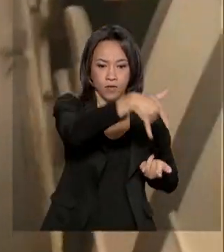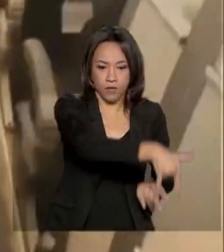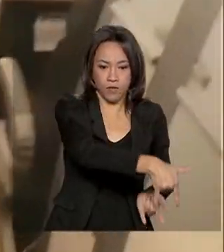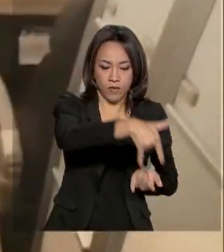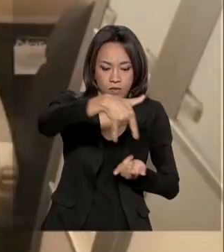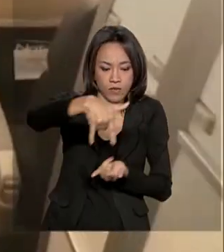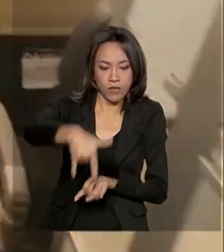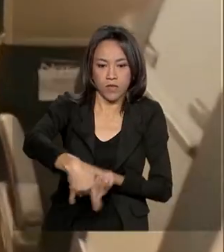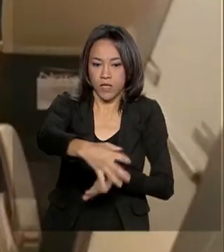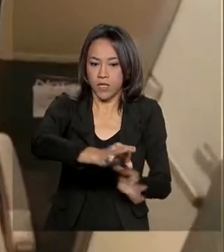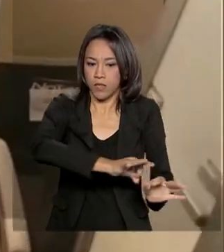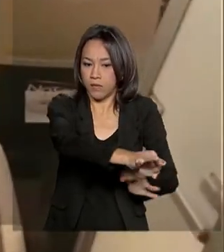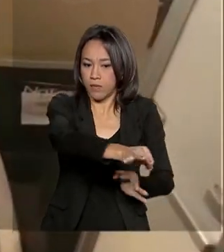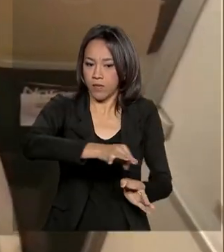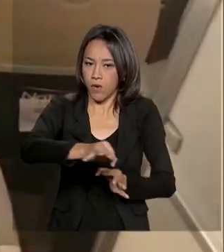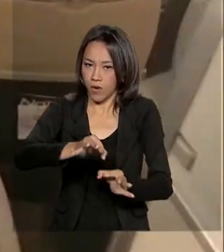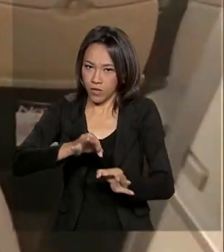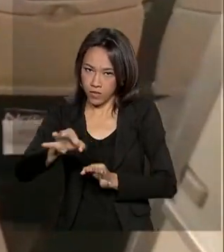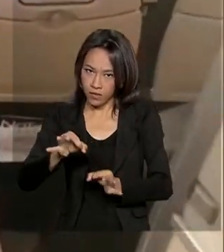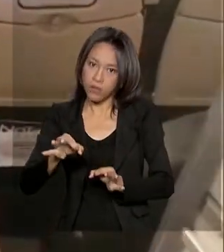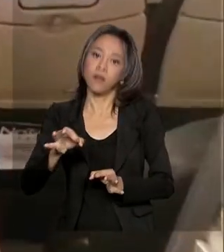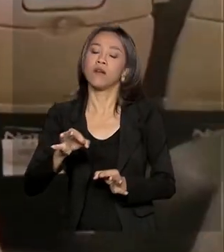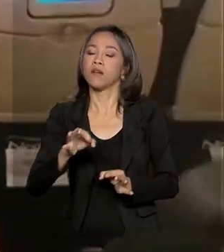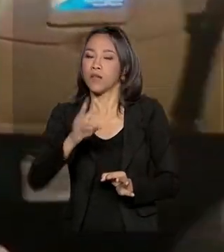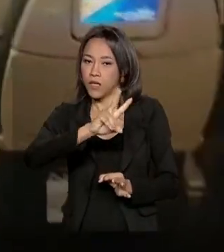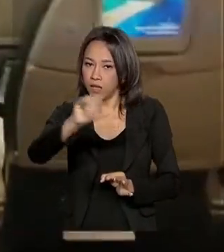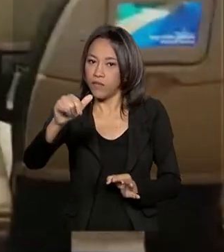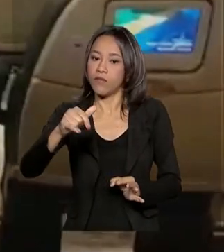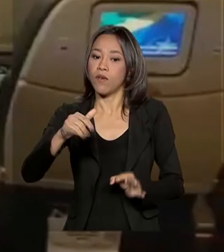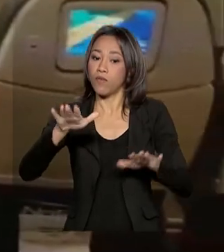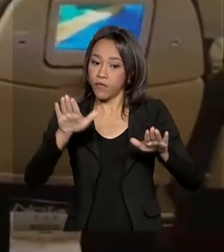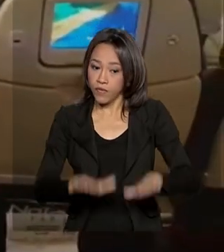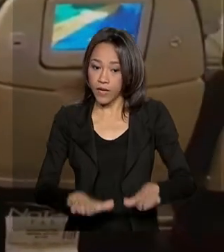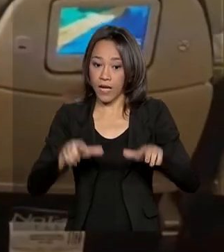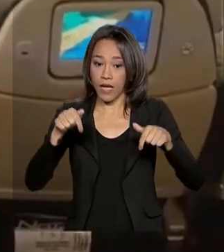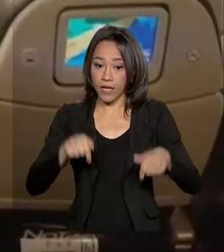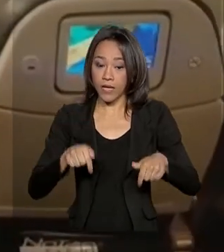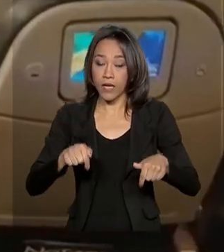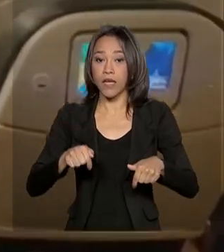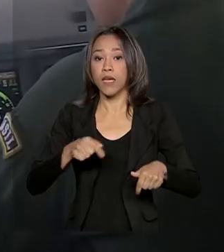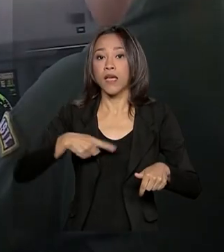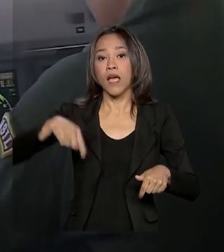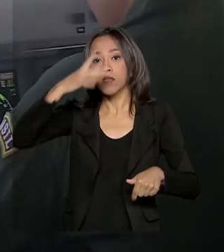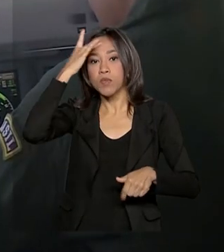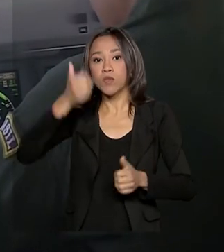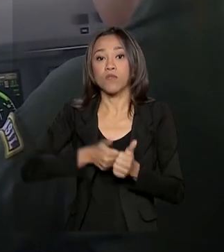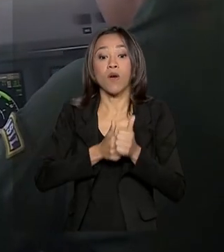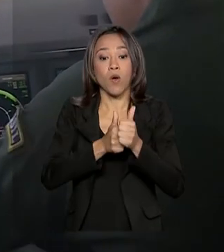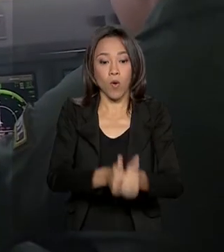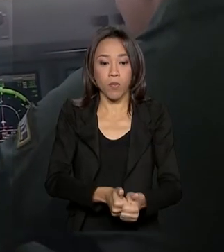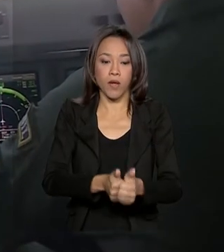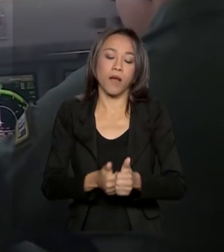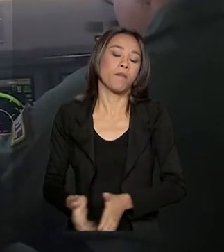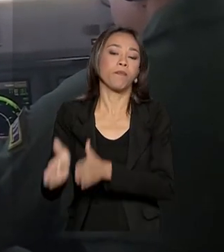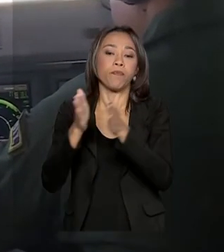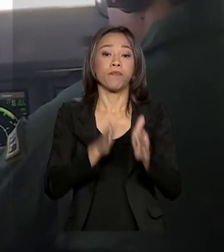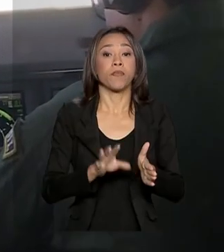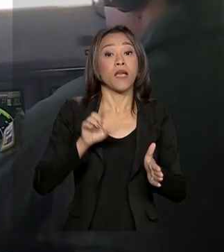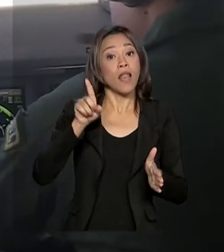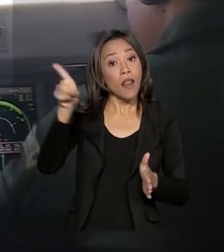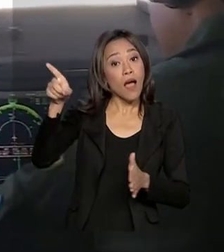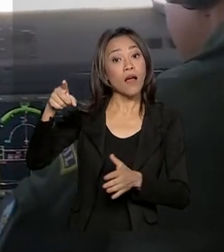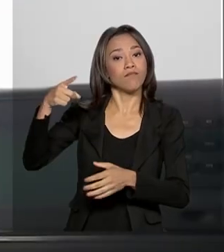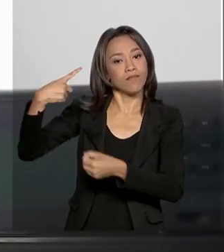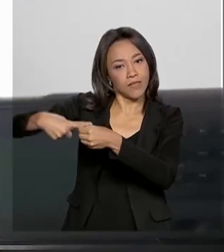e eles ficarão alojados aqui, tendo todo o acompanhamento aí. Em Wuhan, os brasileiros vão passar por